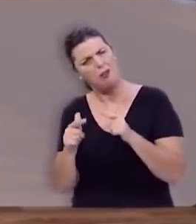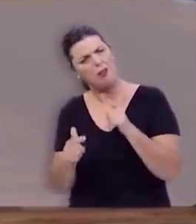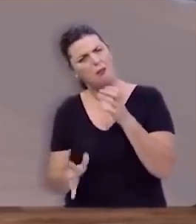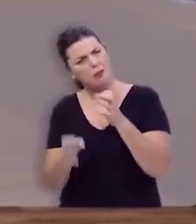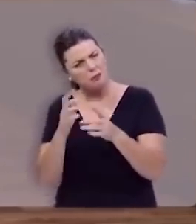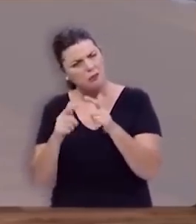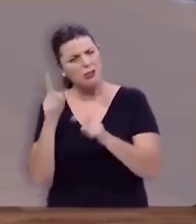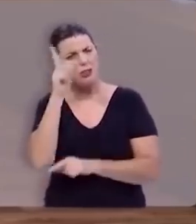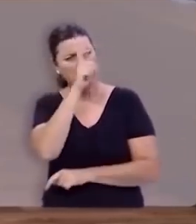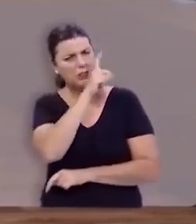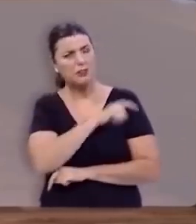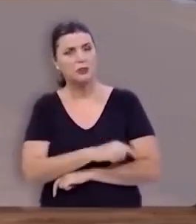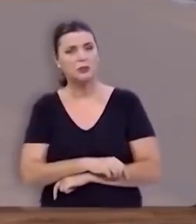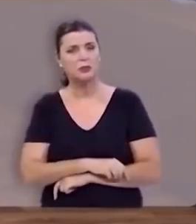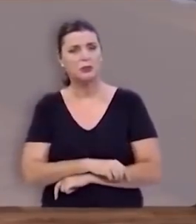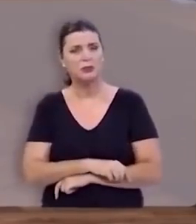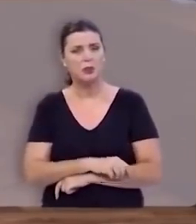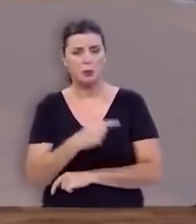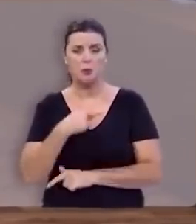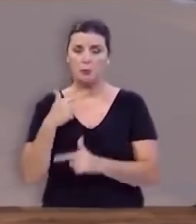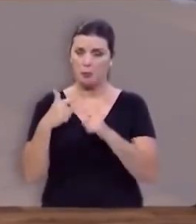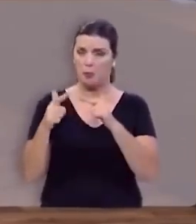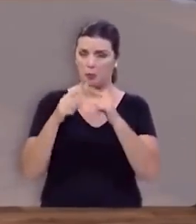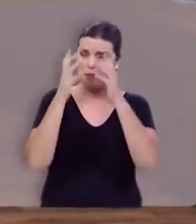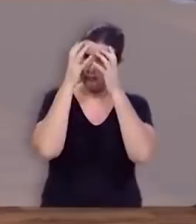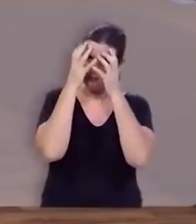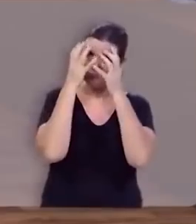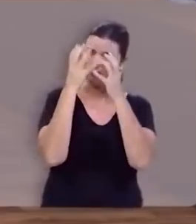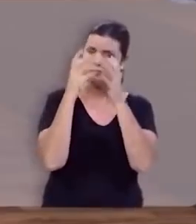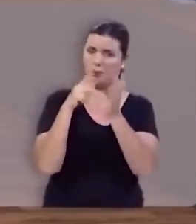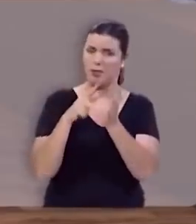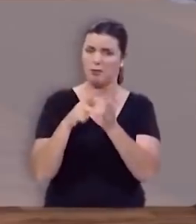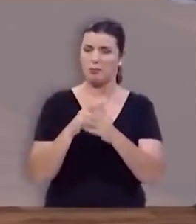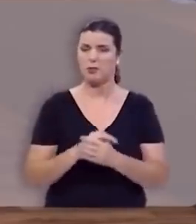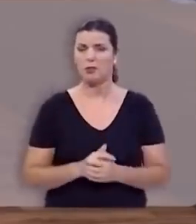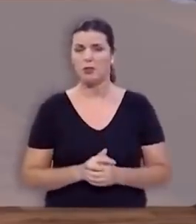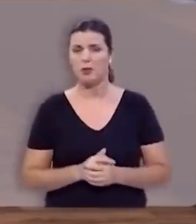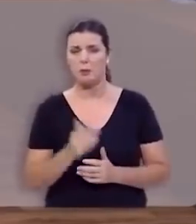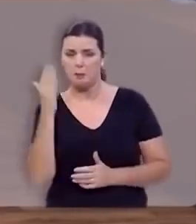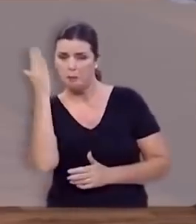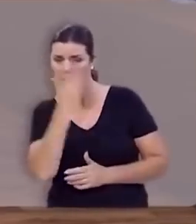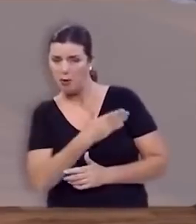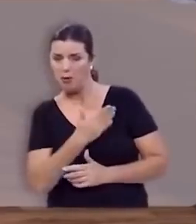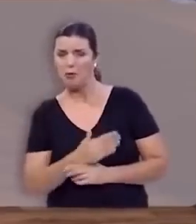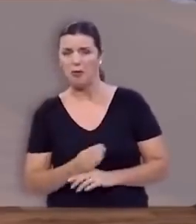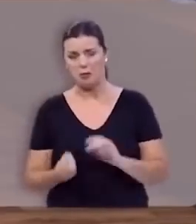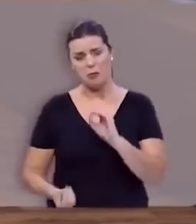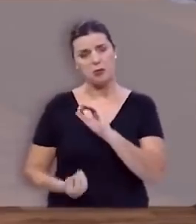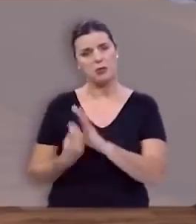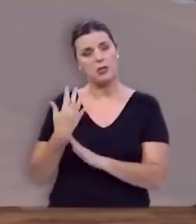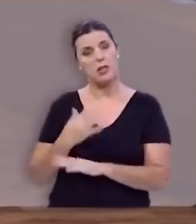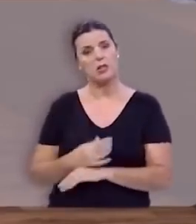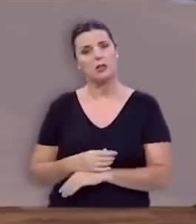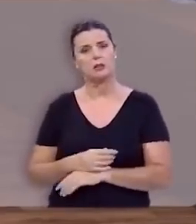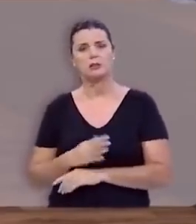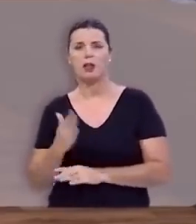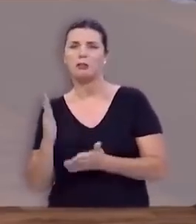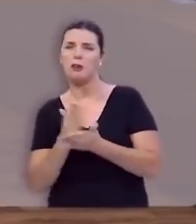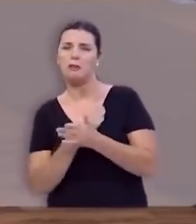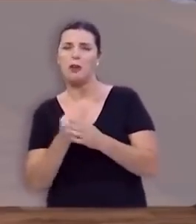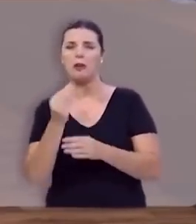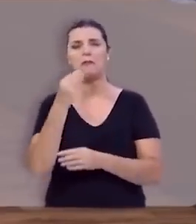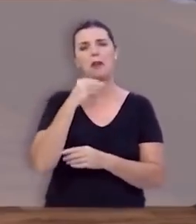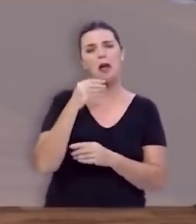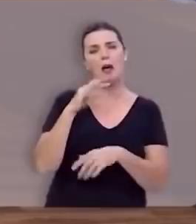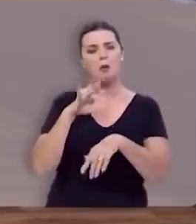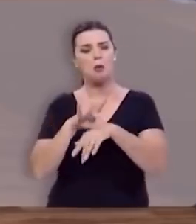por adversidades, por vales escuros, por provas amargas, talvez de fraquezas,